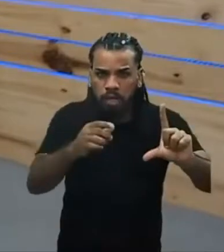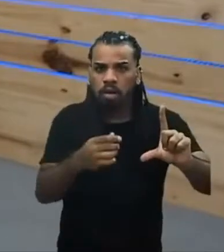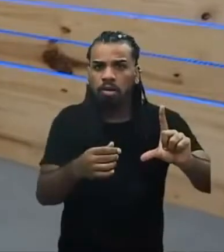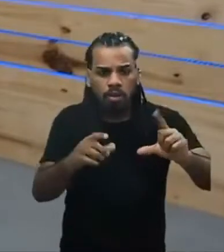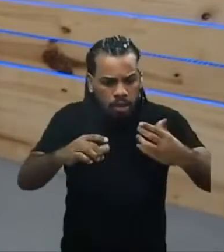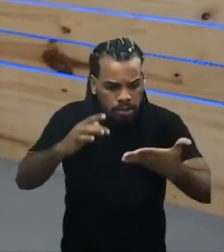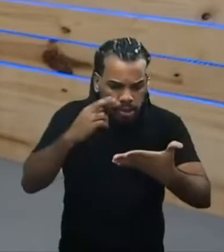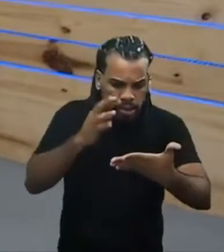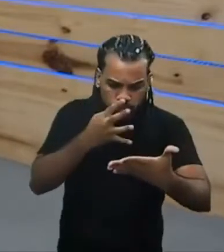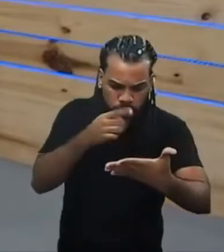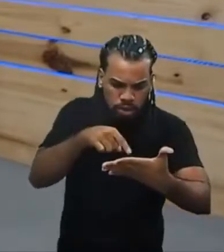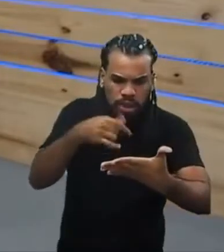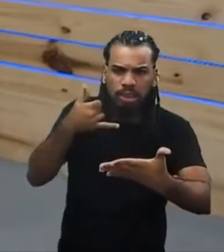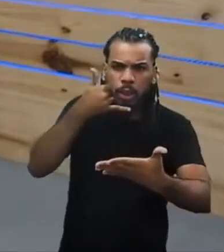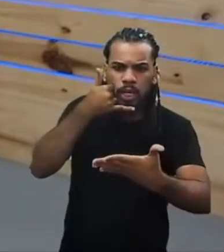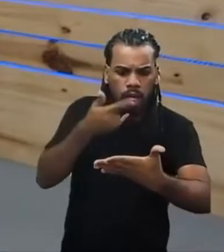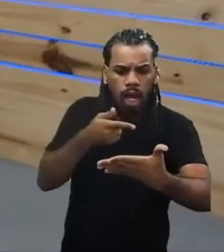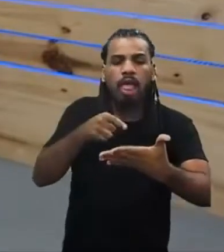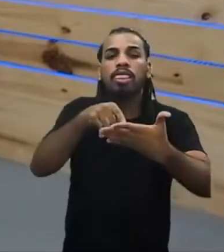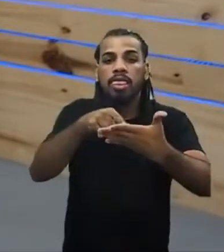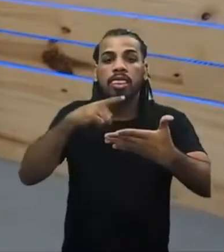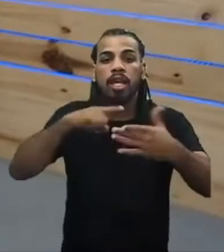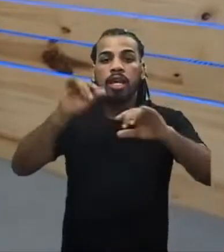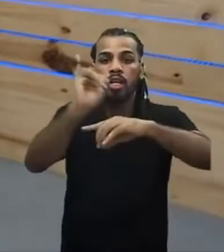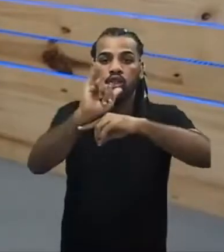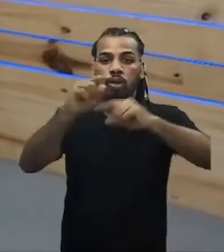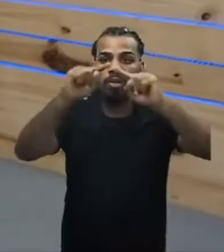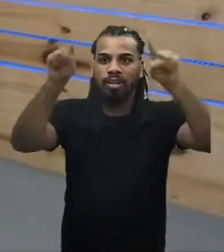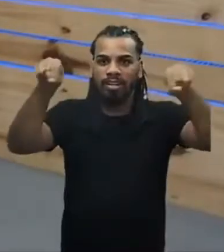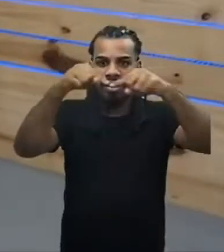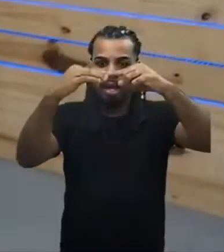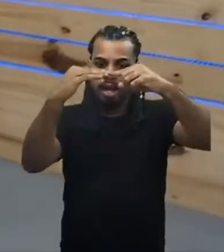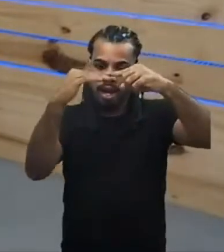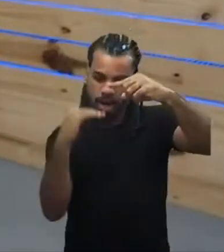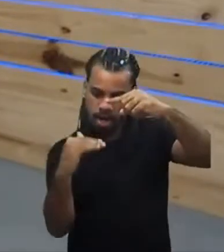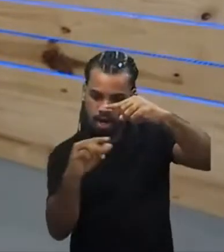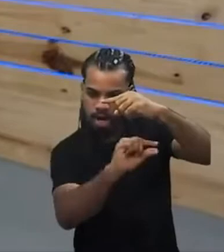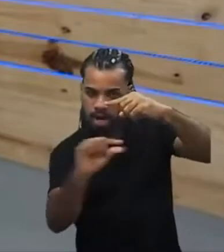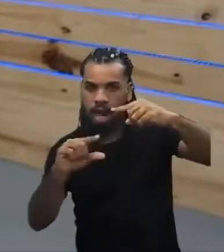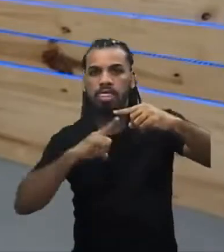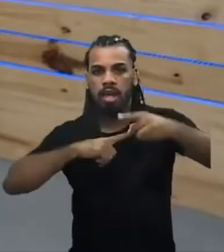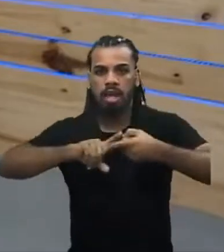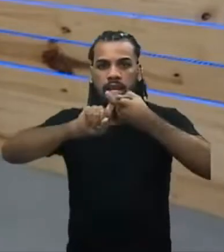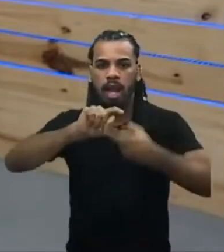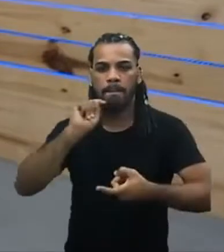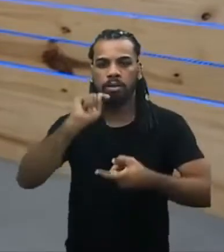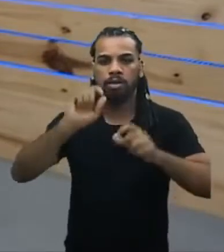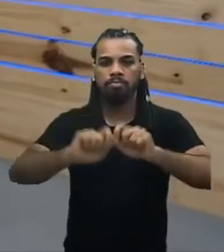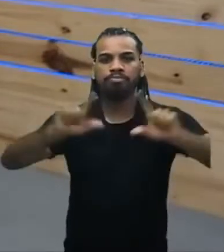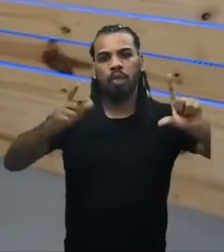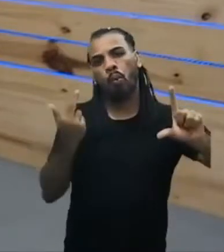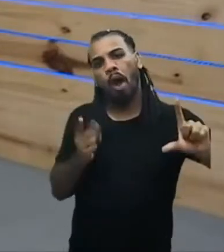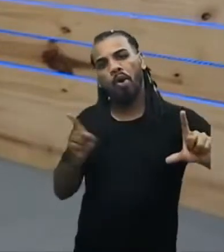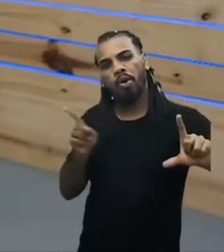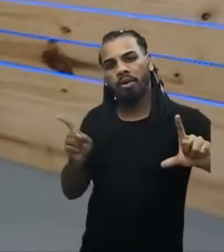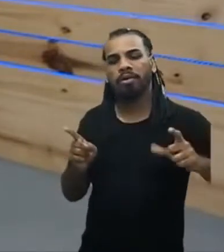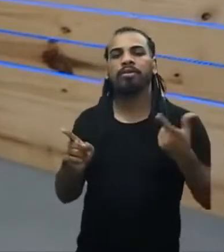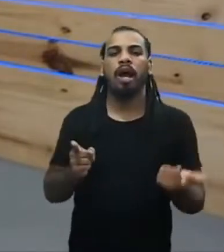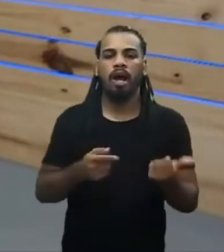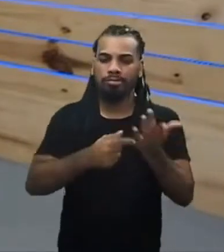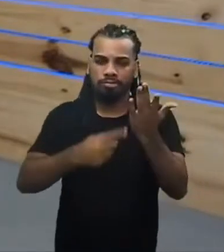de hoje. É só apontar a telinha, a câmera do seu celular para esse QR Code e,